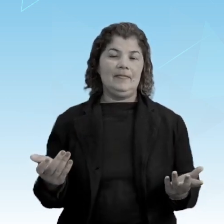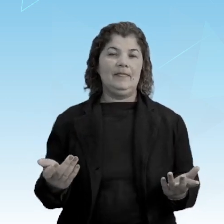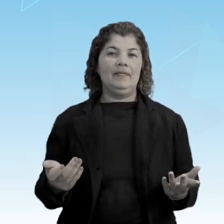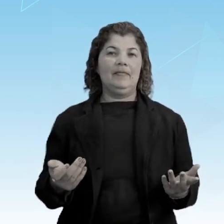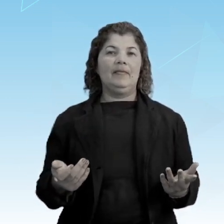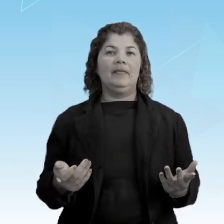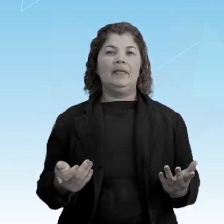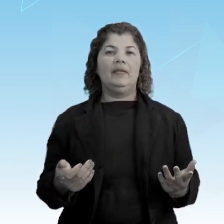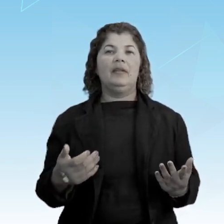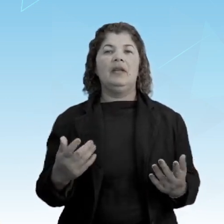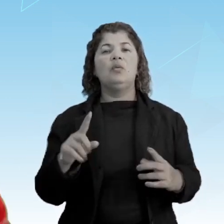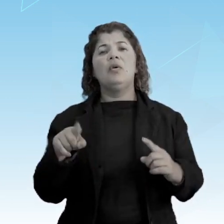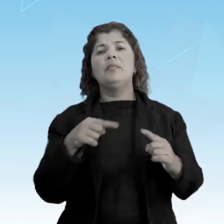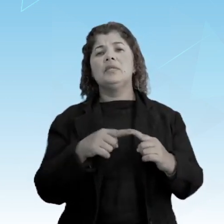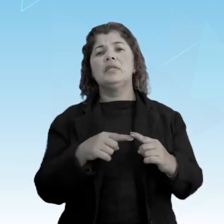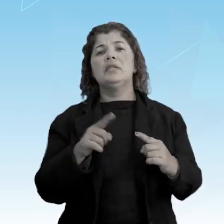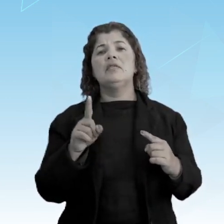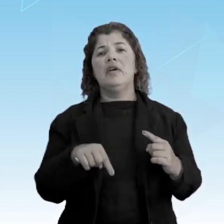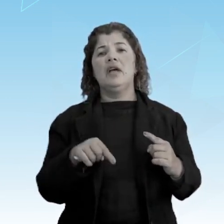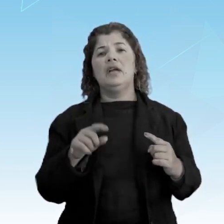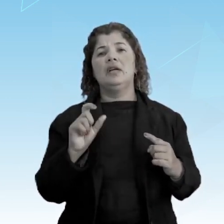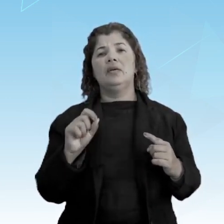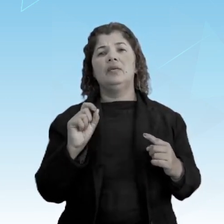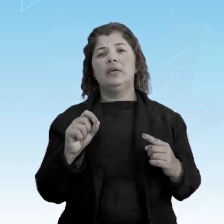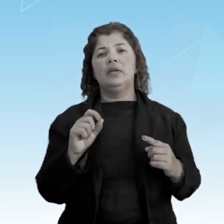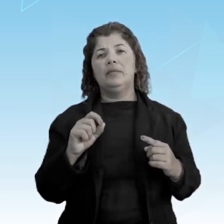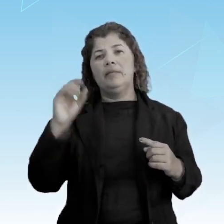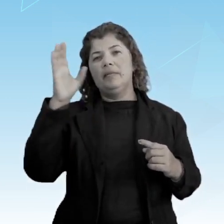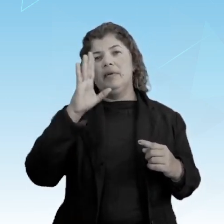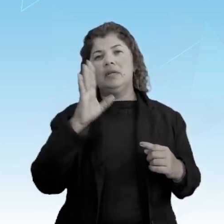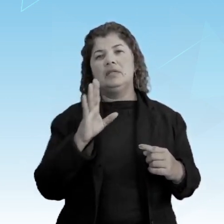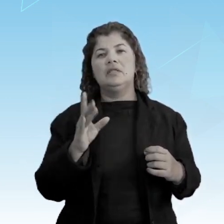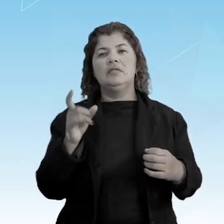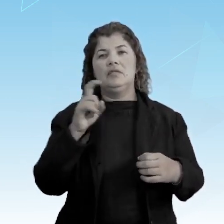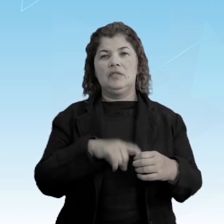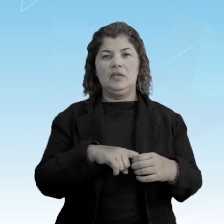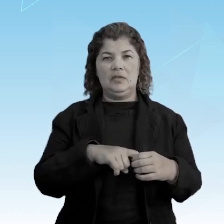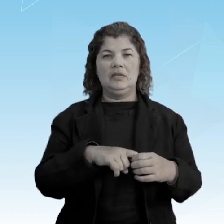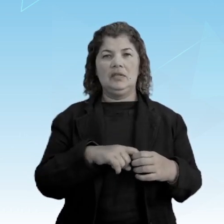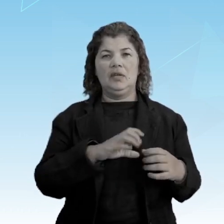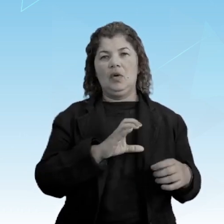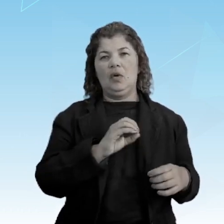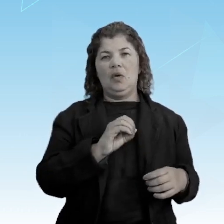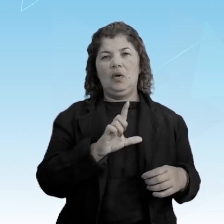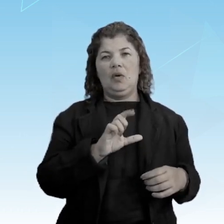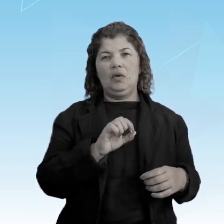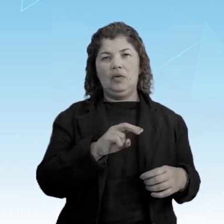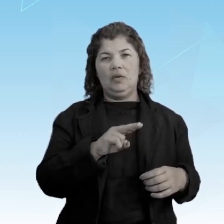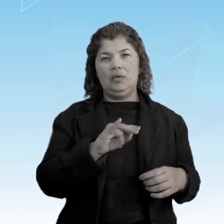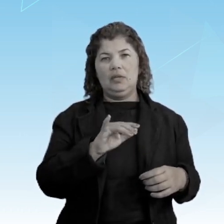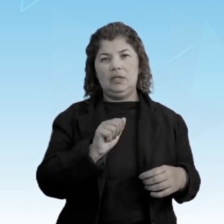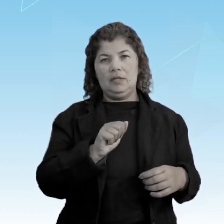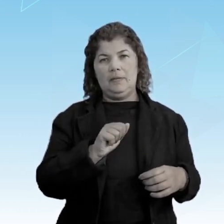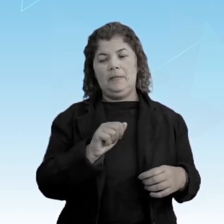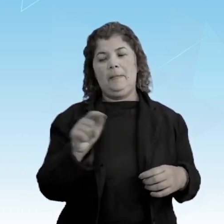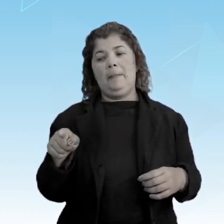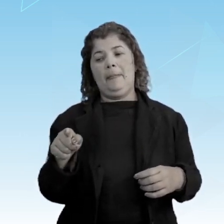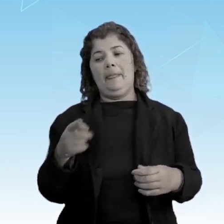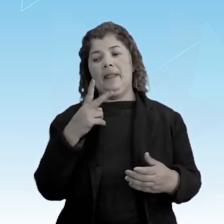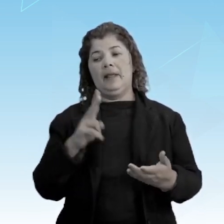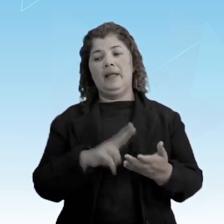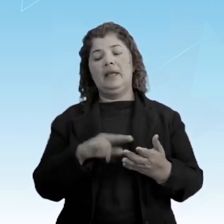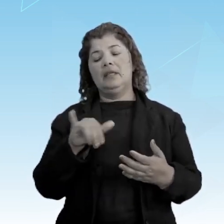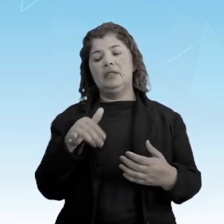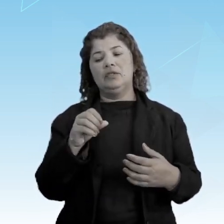Seu objetivo era de quê? Era que o Brasil voltasse a ser cológeno. Então, a carta de José Bonifácio